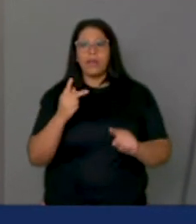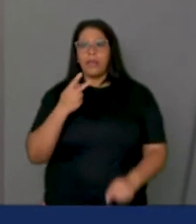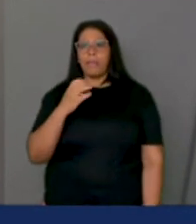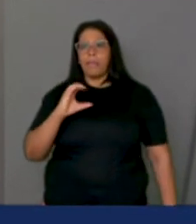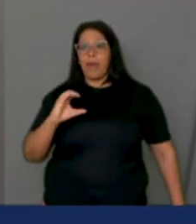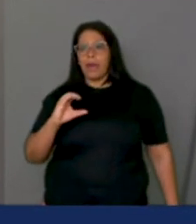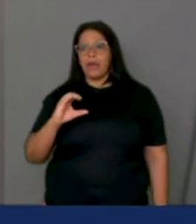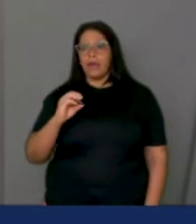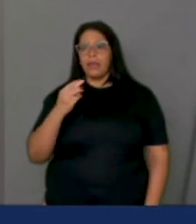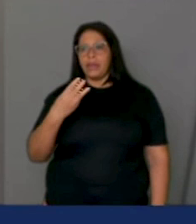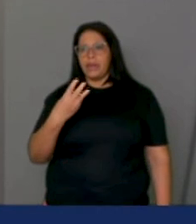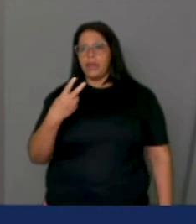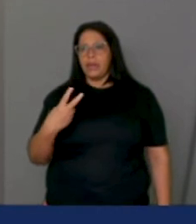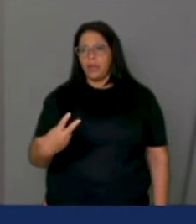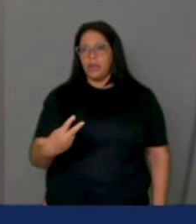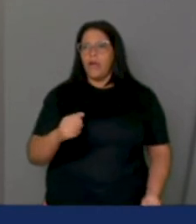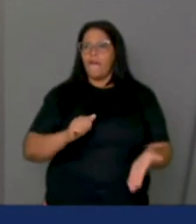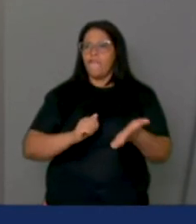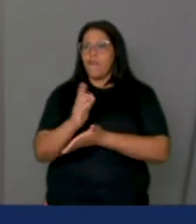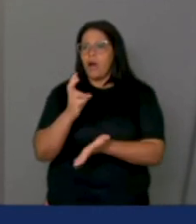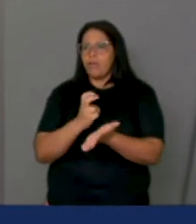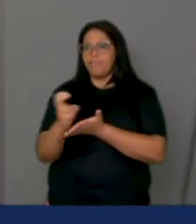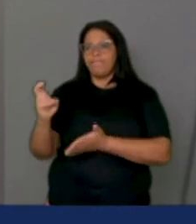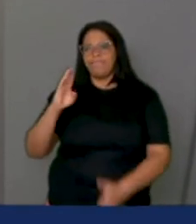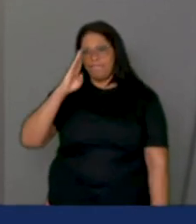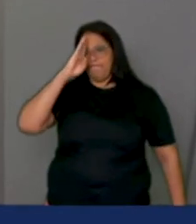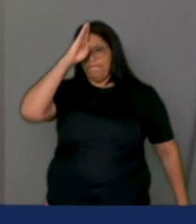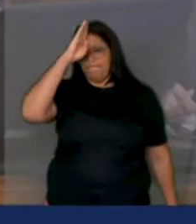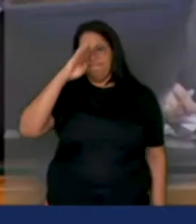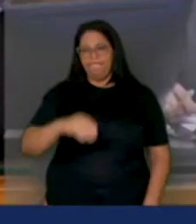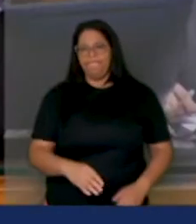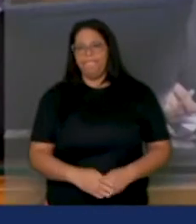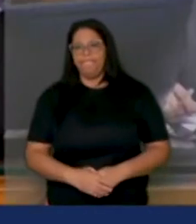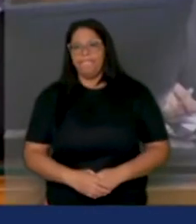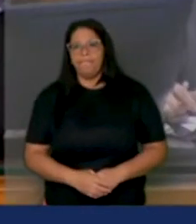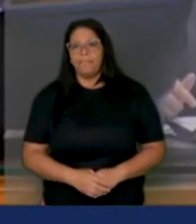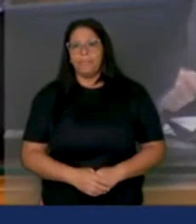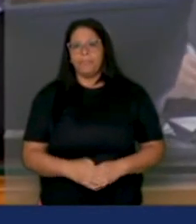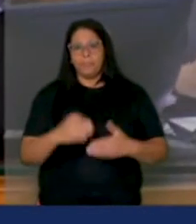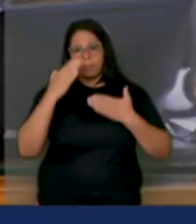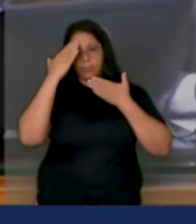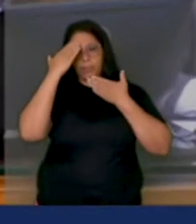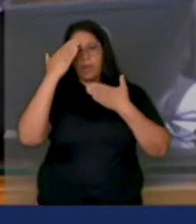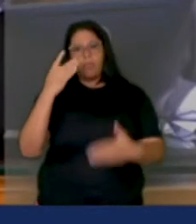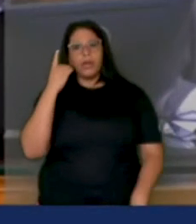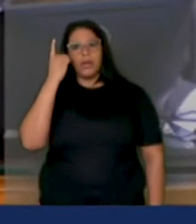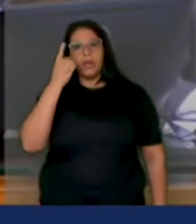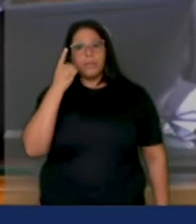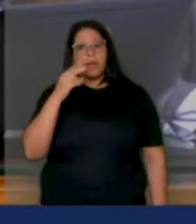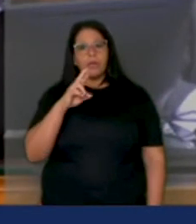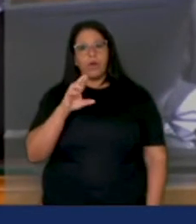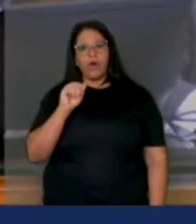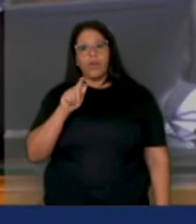Fora a PEC 32 e fora Bolsonaro. Muito obrigado, deputado Rogério Correia.